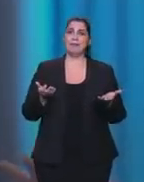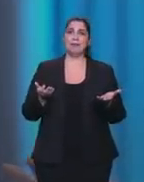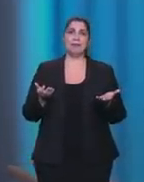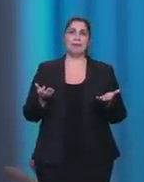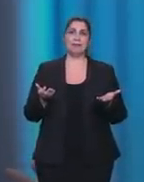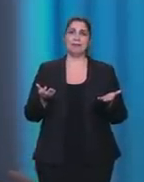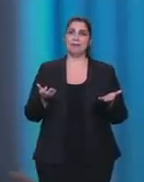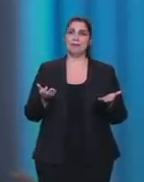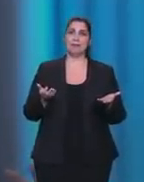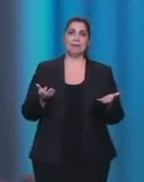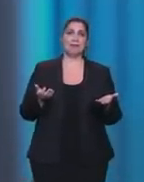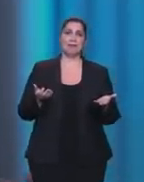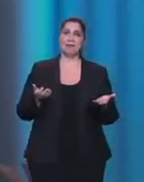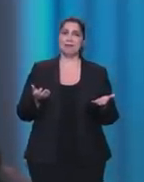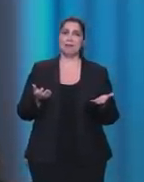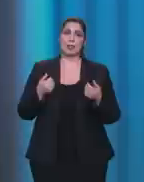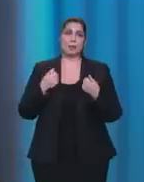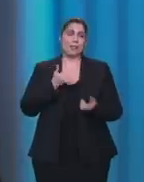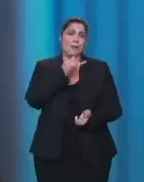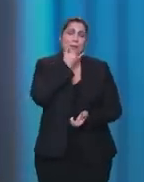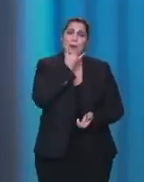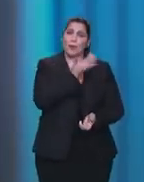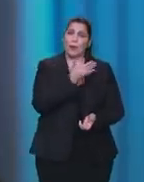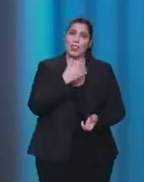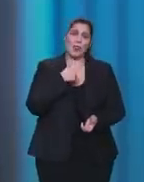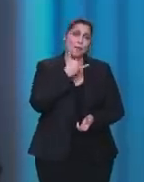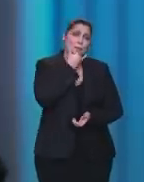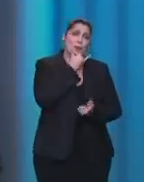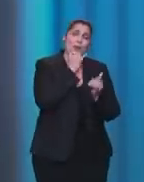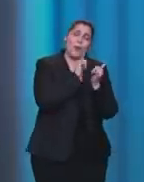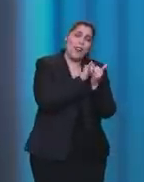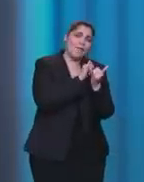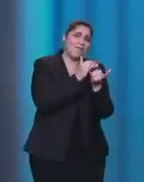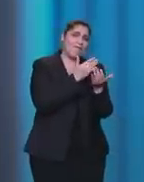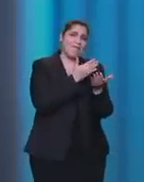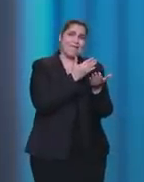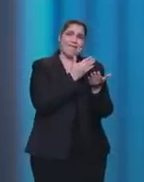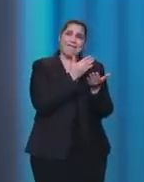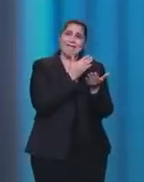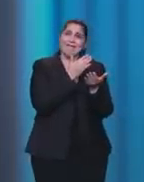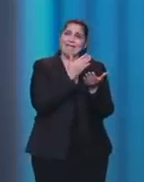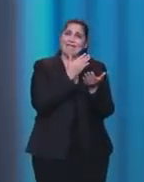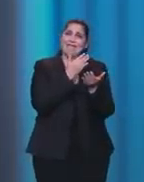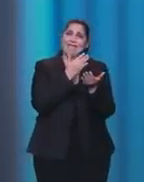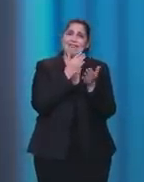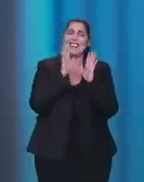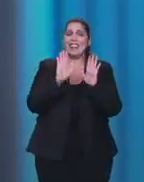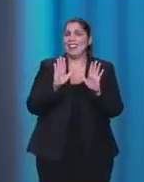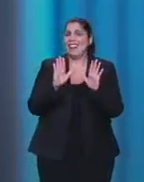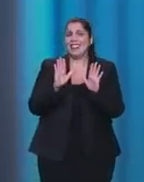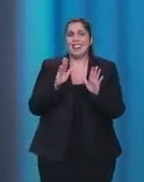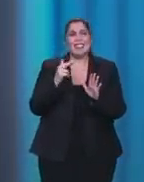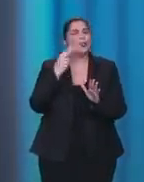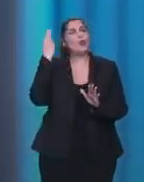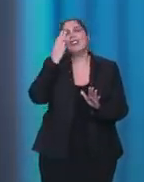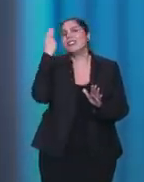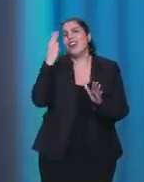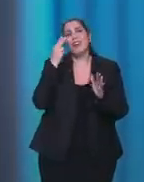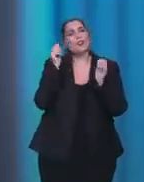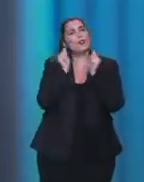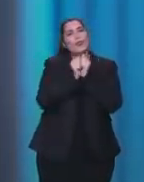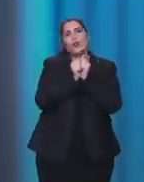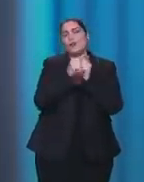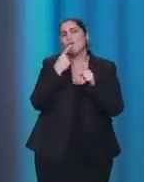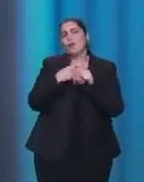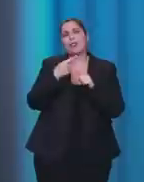Temos que perdoar, né? Eu perdoo o padre. Eu perdoo o padre. Bom, mas é imperdoável o que fazem com a educação no